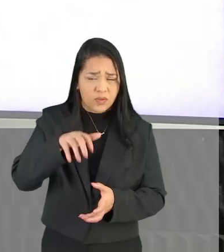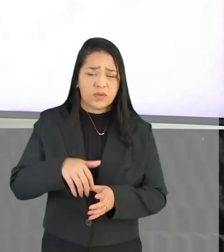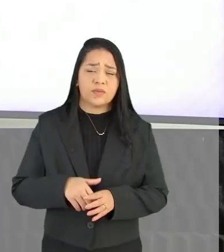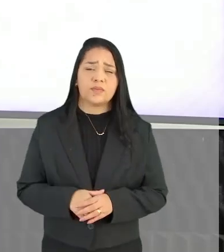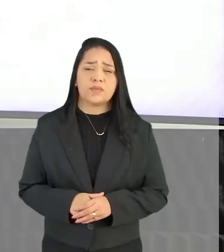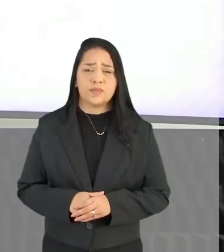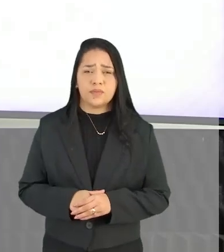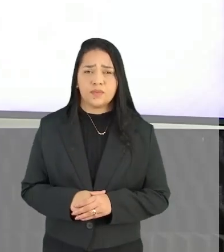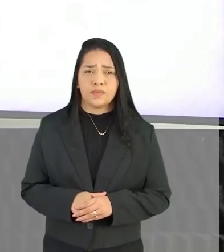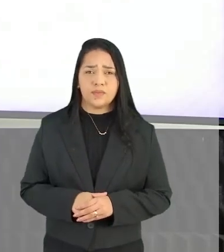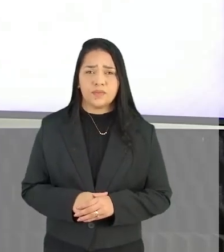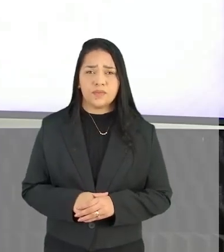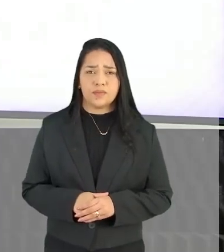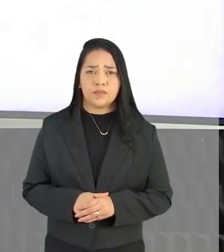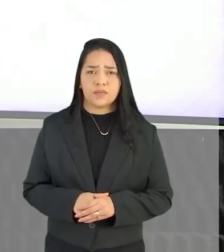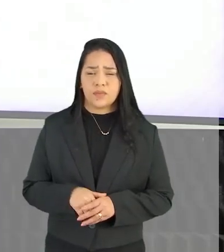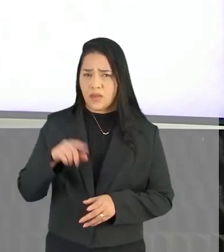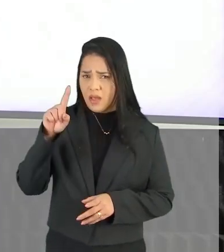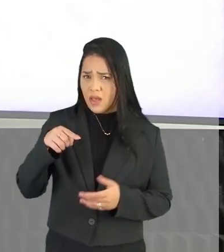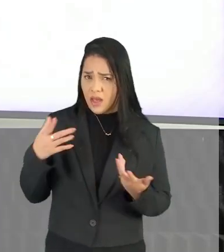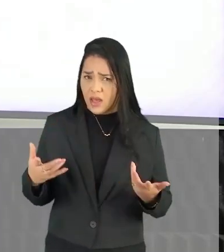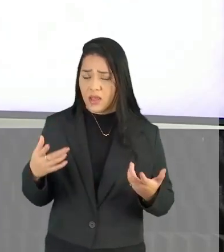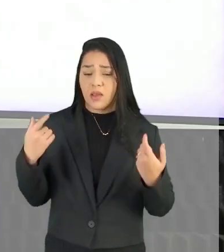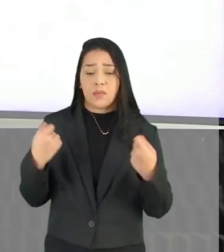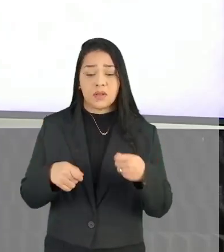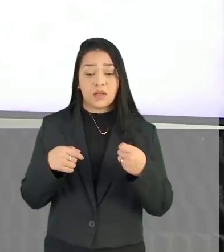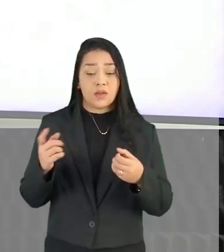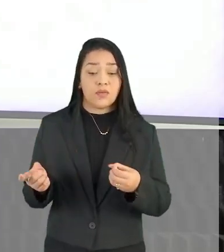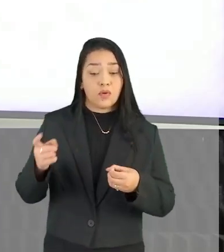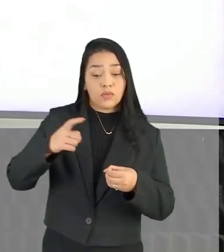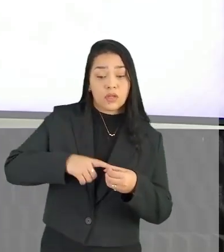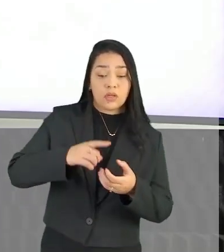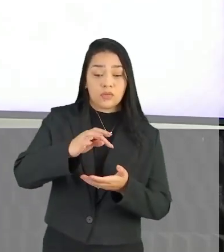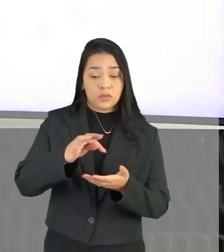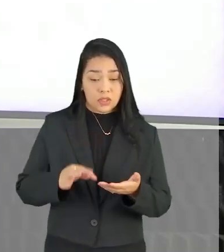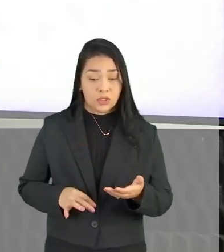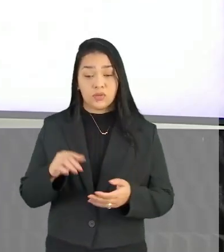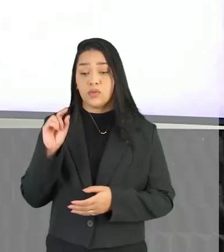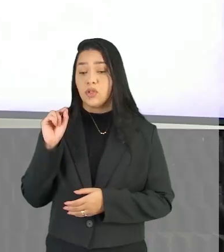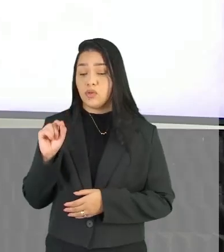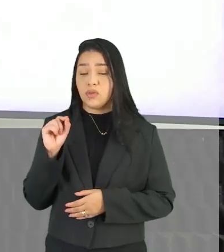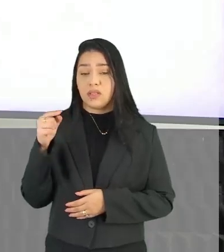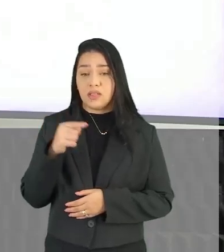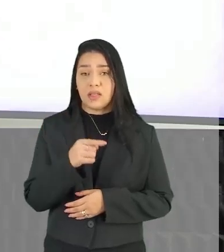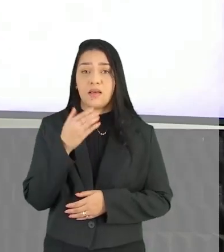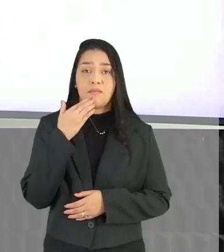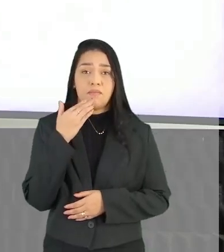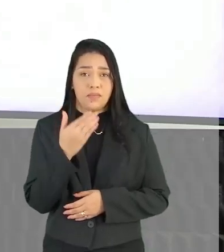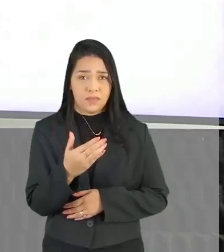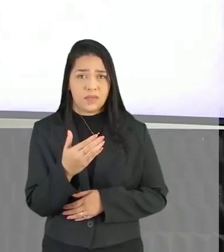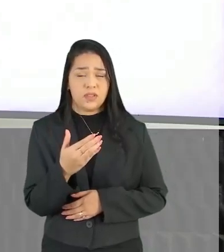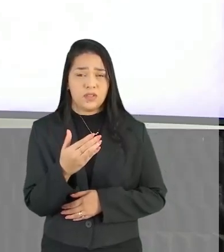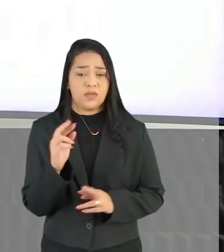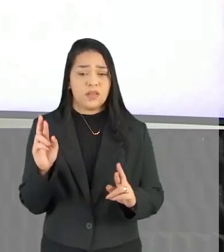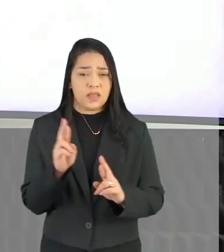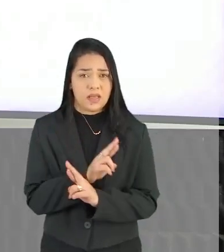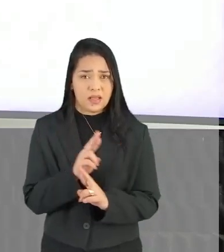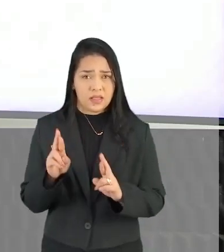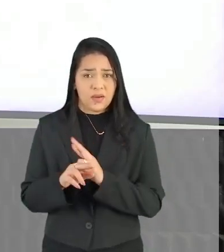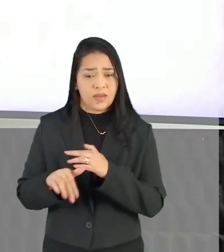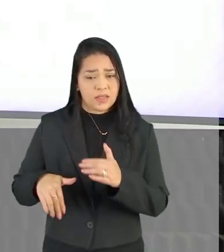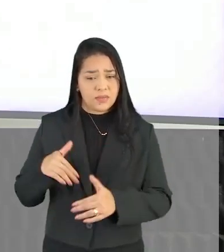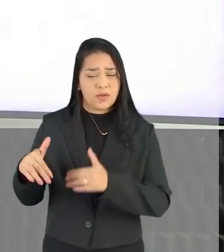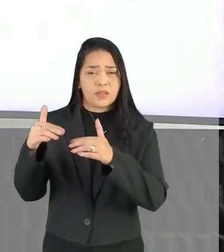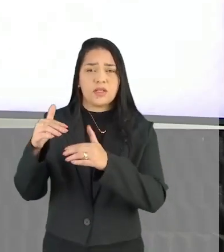cuidados Requeridos pelo idoso Será que é isso Então a gente tem que Voltar no texto E ver o que é Que o texto Está sinalizando Em relação a esse